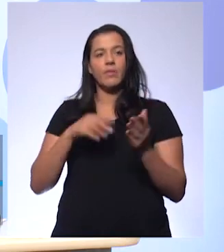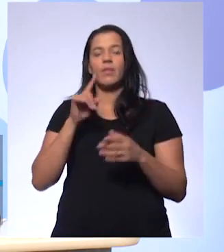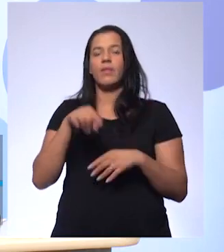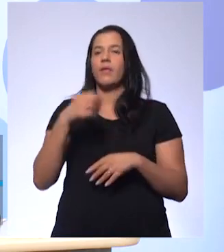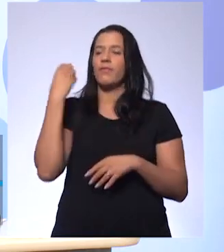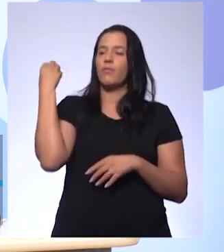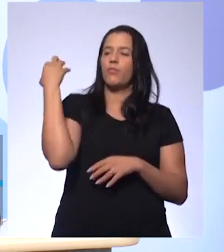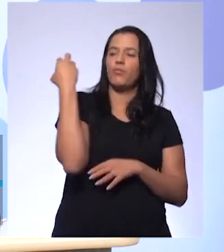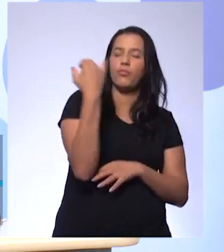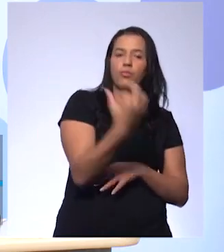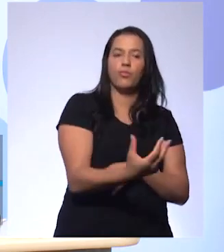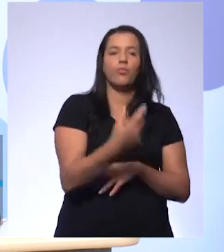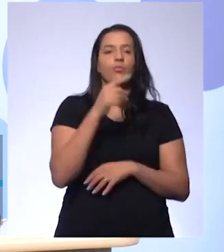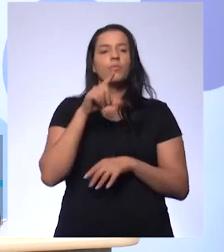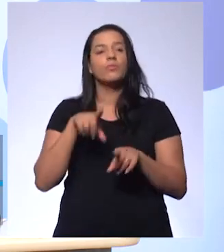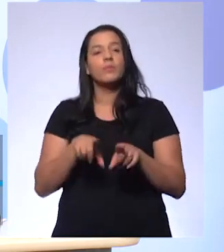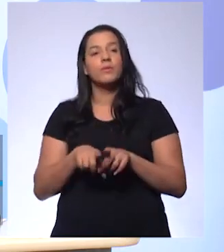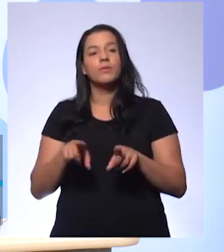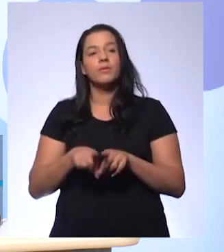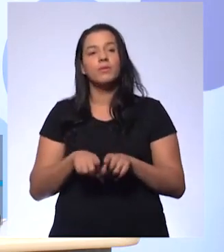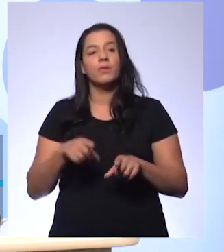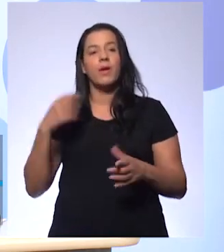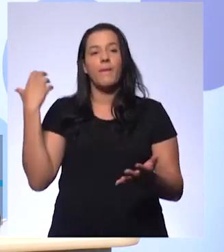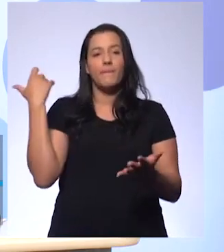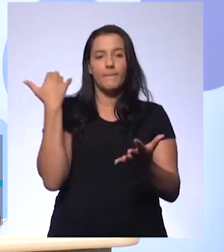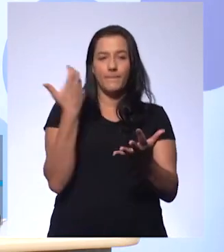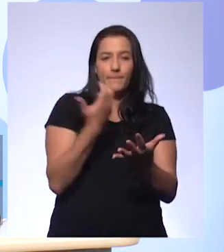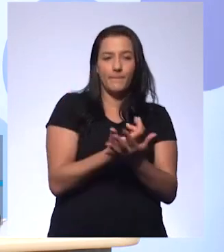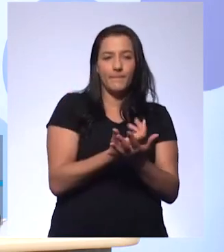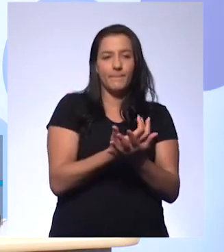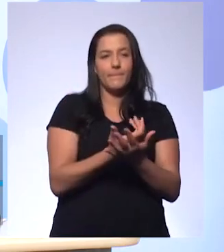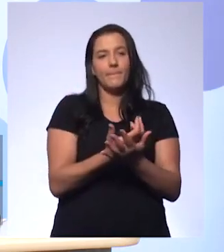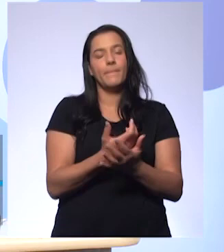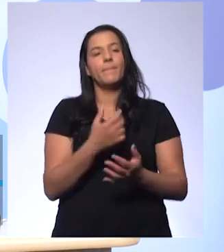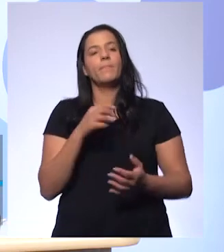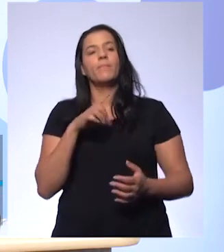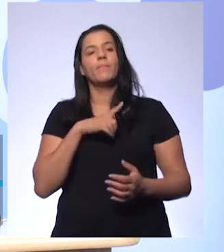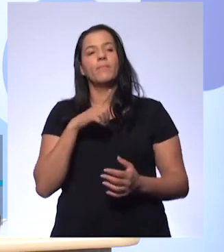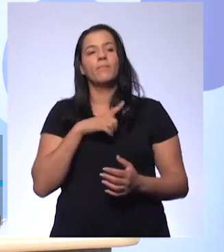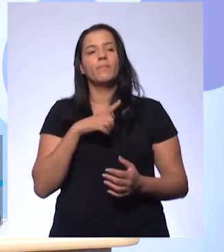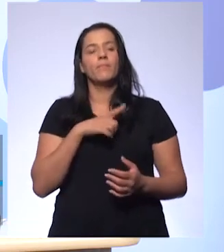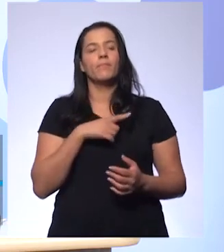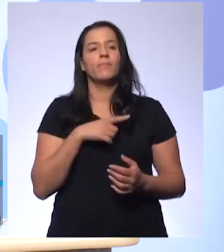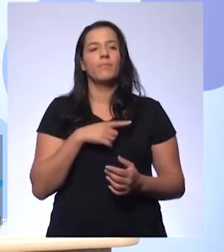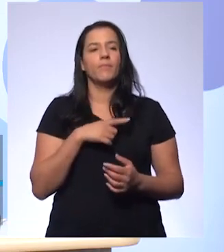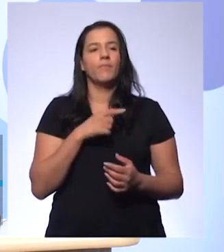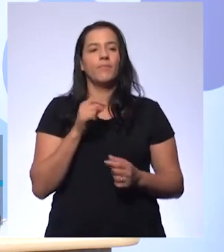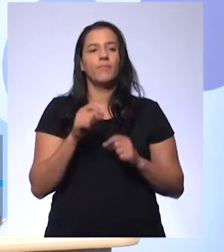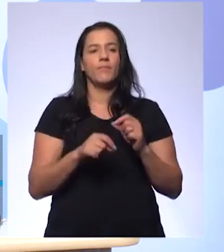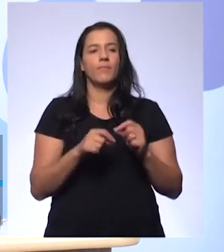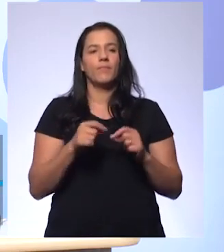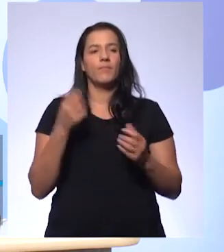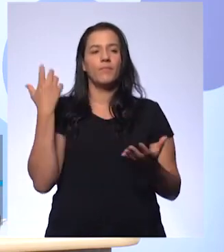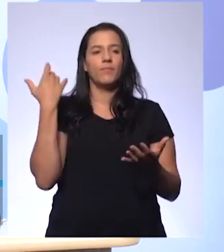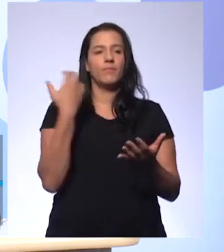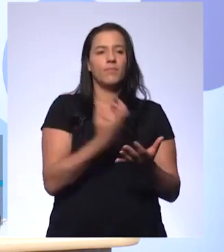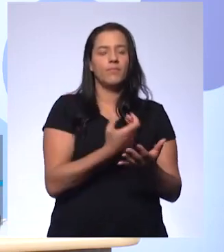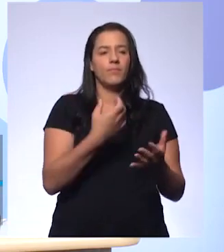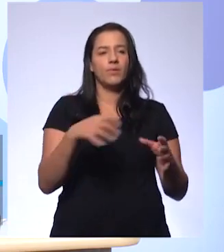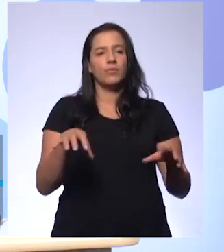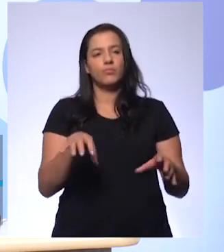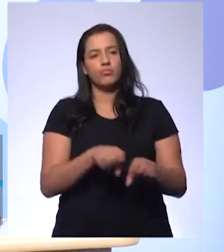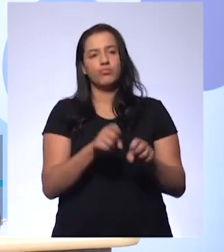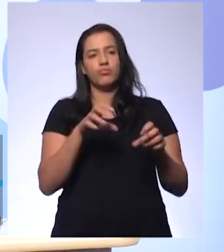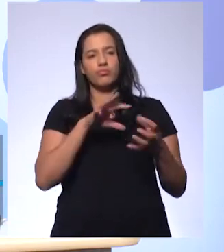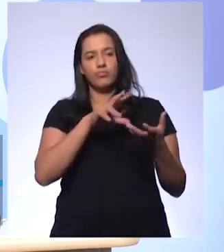meteoro, tá bom? E a teoria é que o meteoro bateu. Isso eu li em vários aqui. O meteoro caiu, se chocou